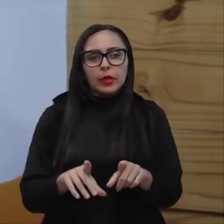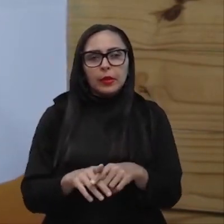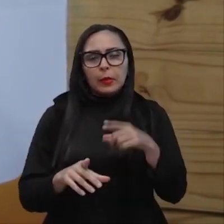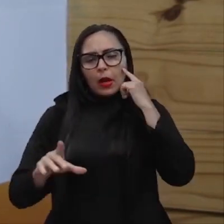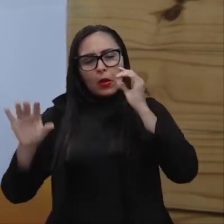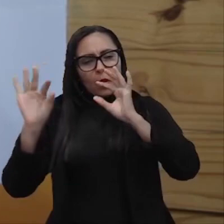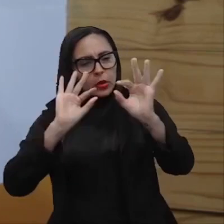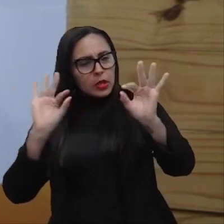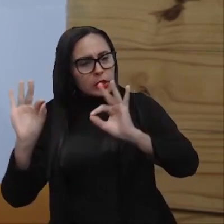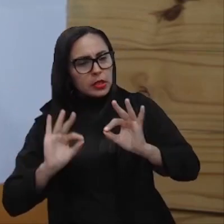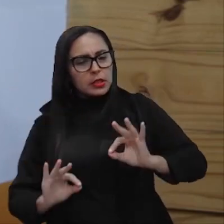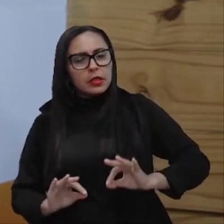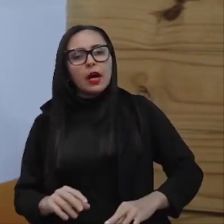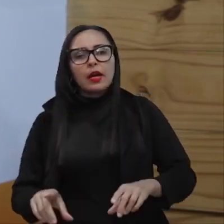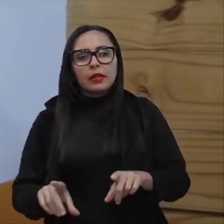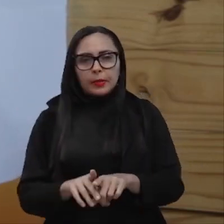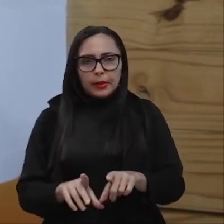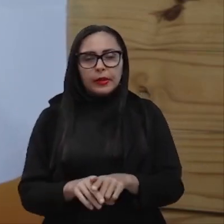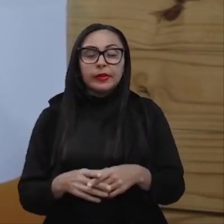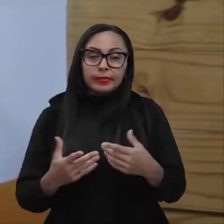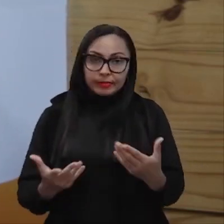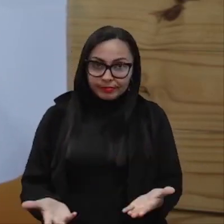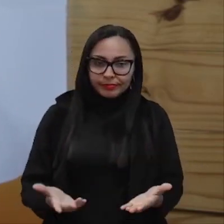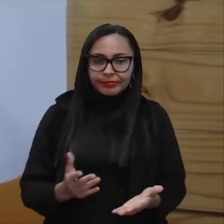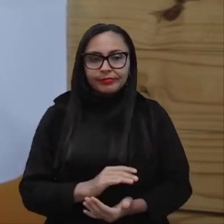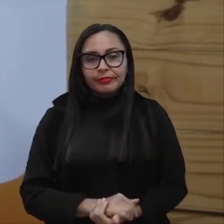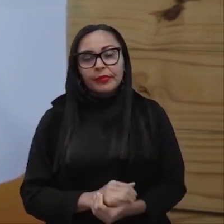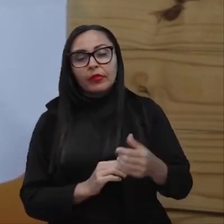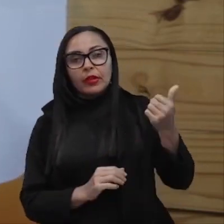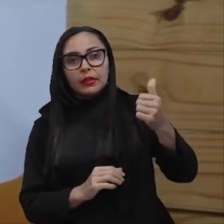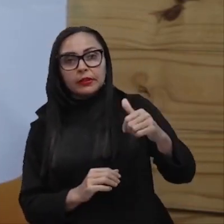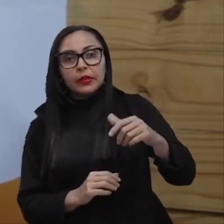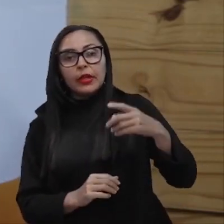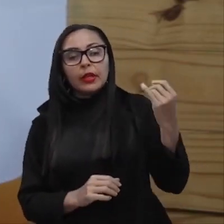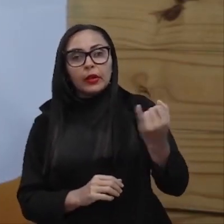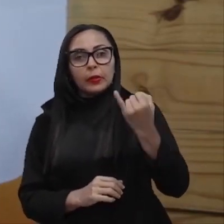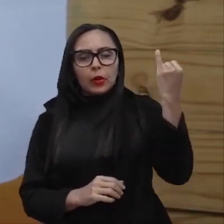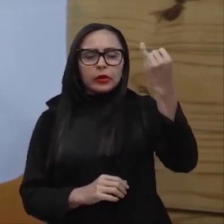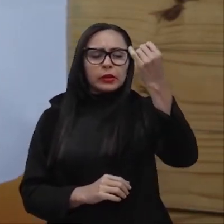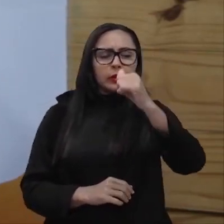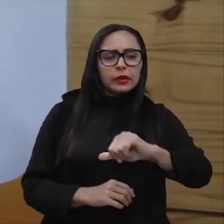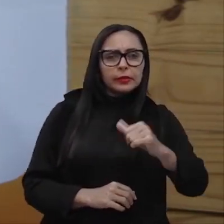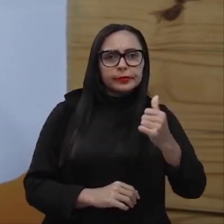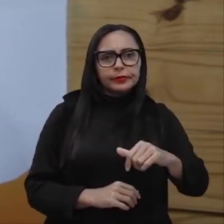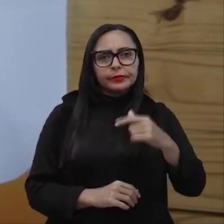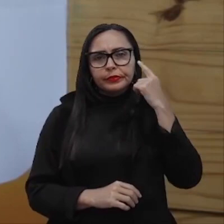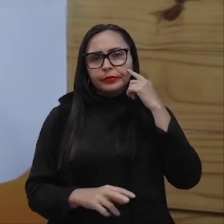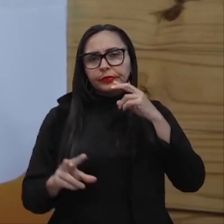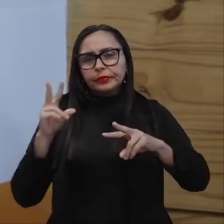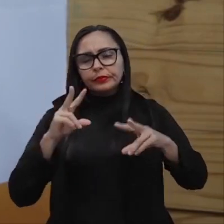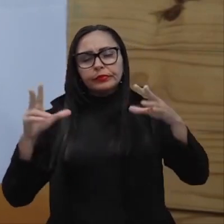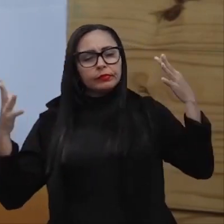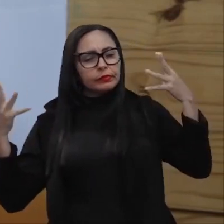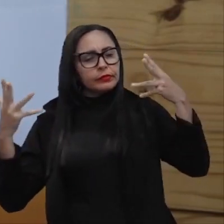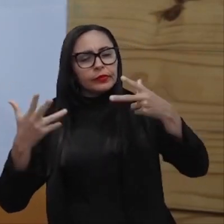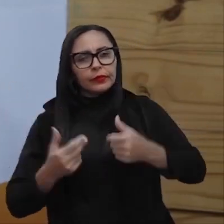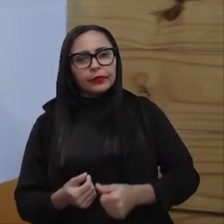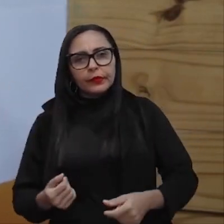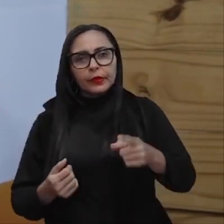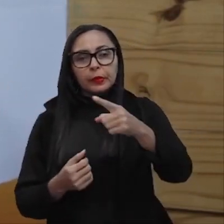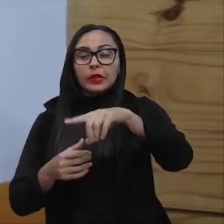questões Da avaliação Então é muito importante Você analisar E ver todo o material Que está disponível para vocês